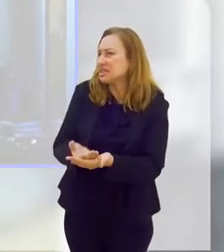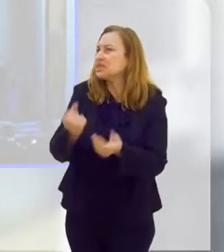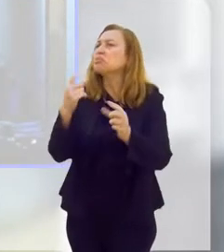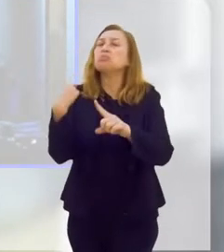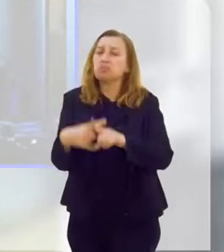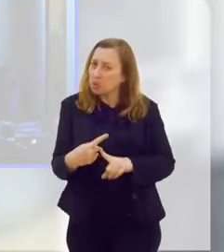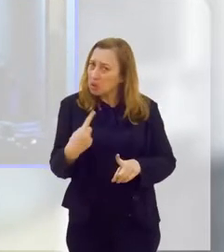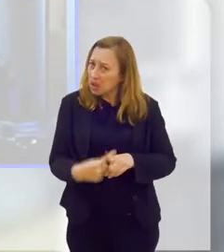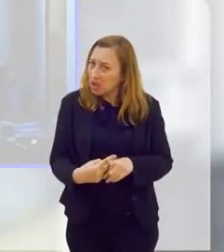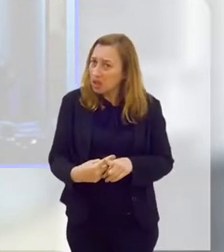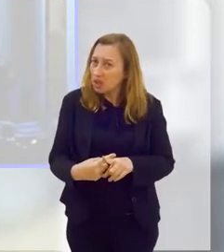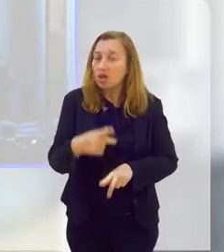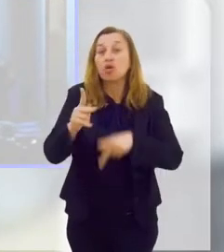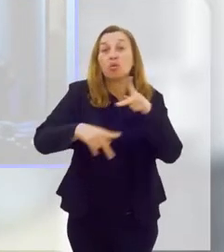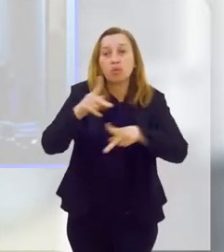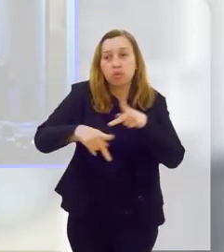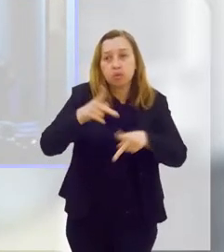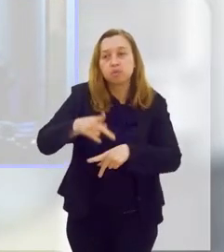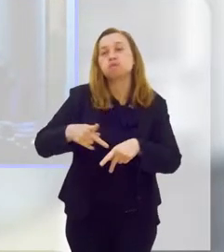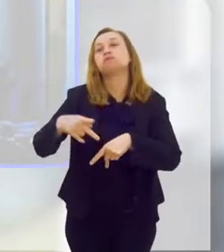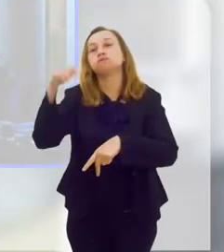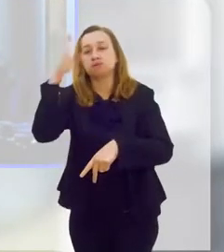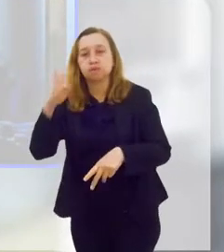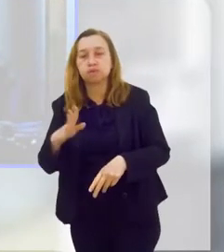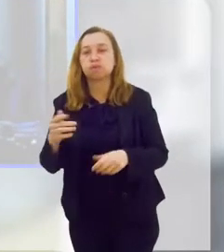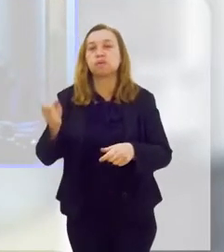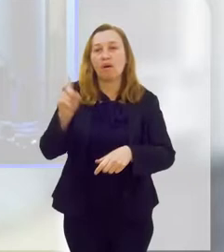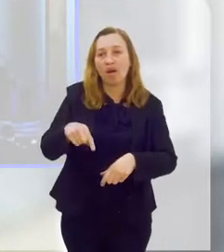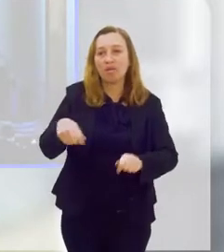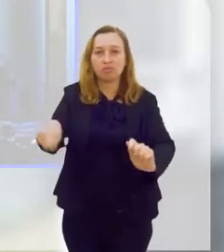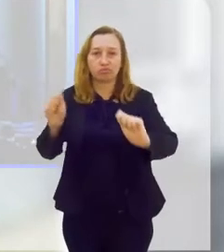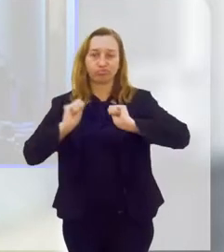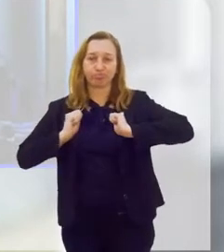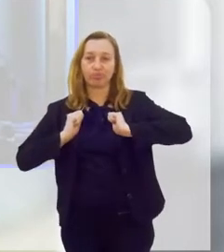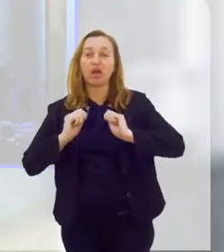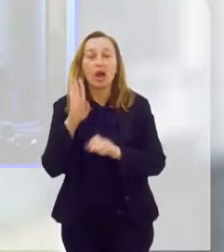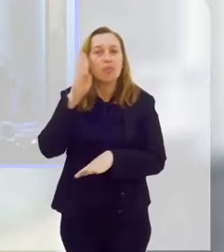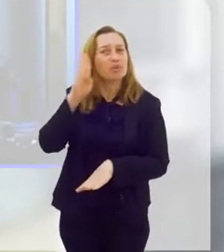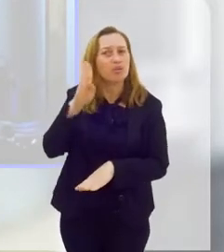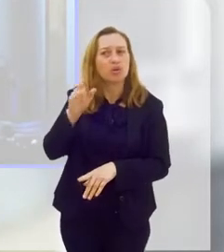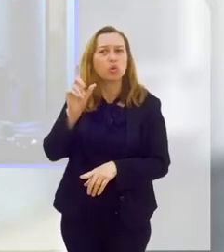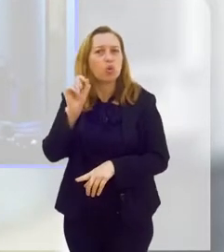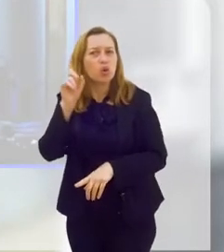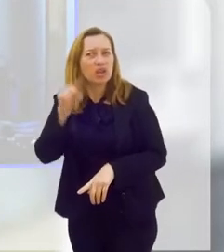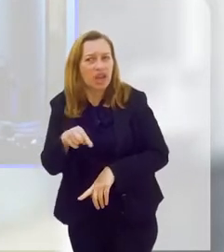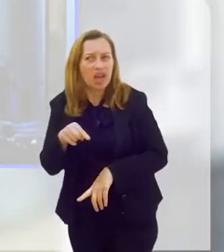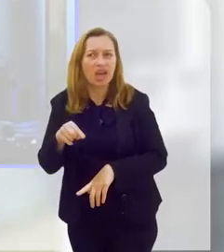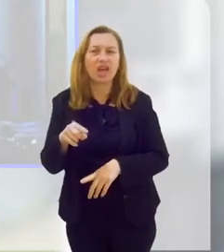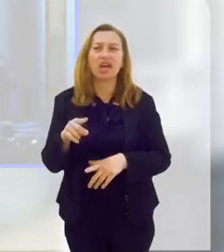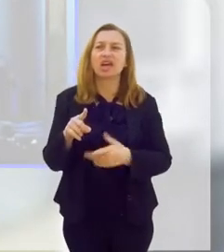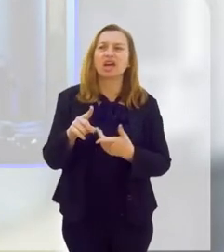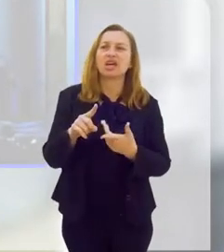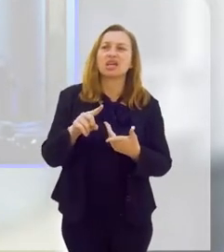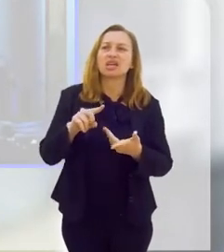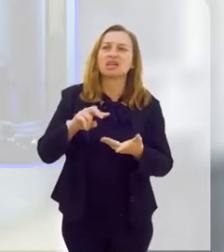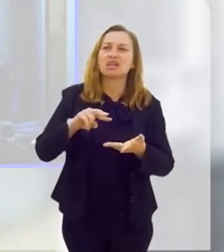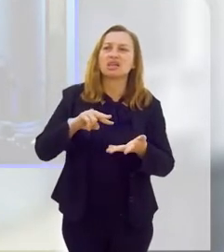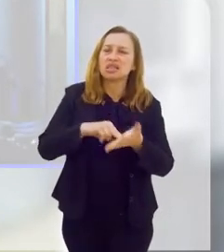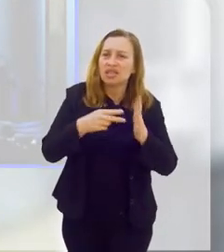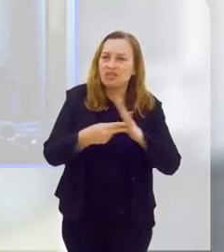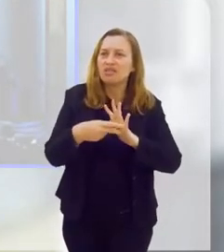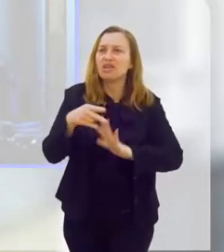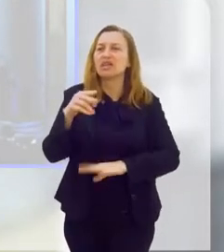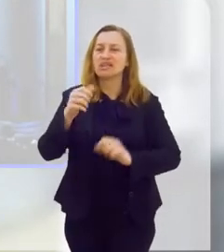a população brasileira é tão sedentária e, principalmente, o que é em si considerado o